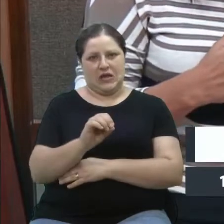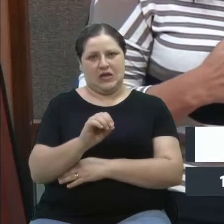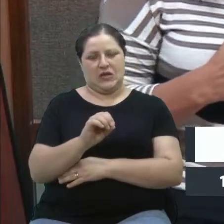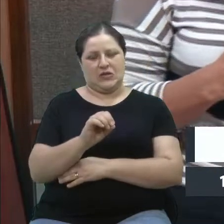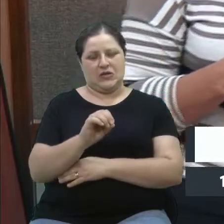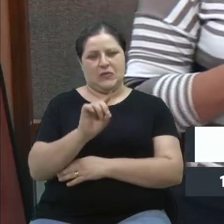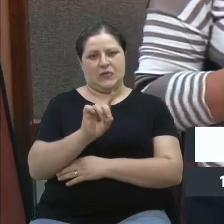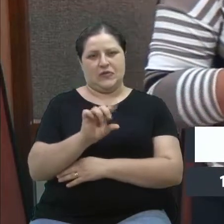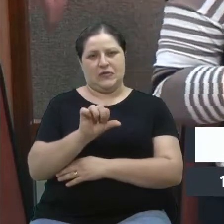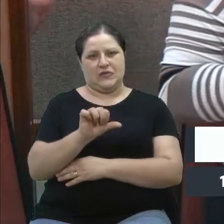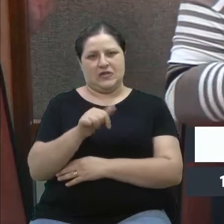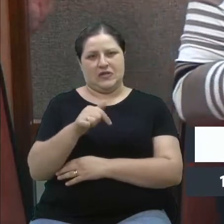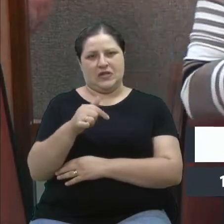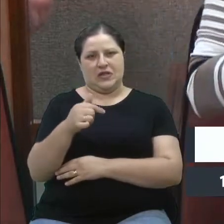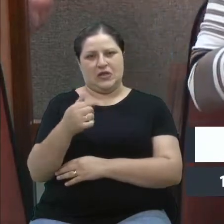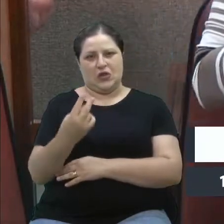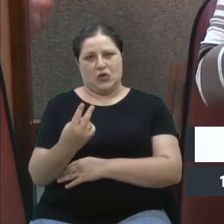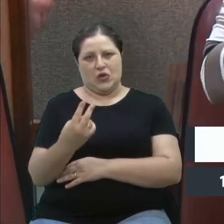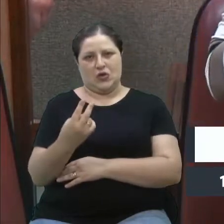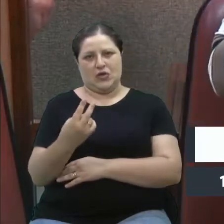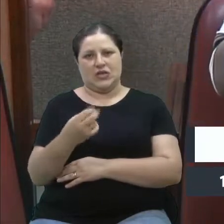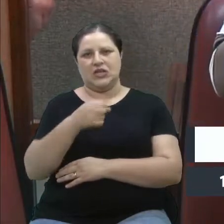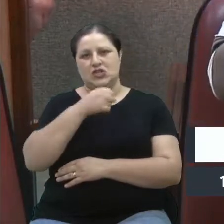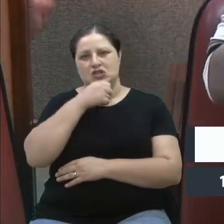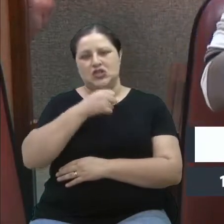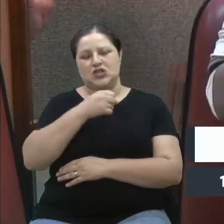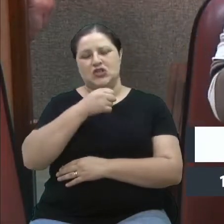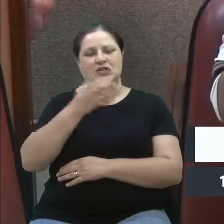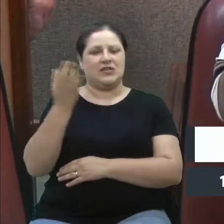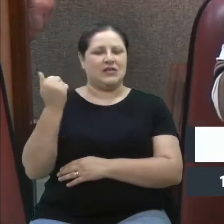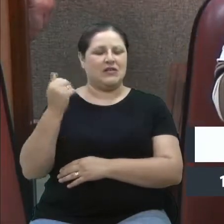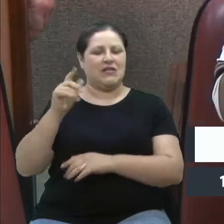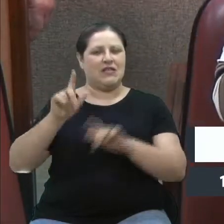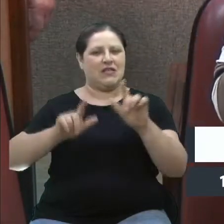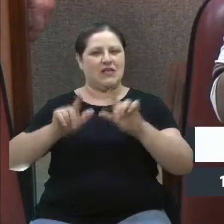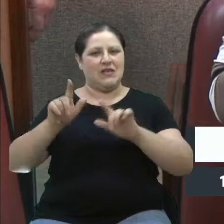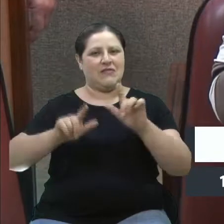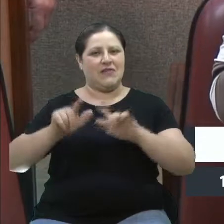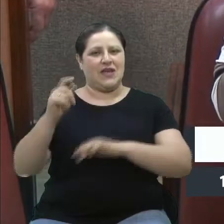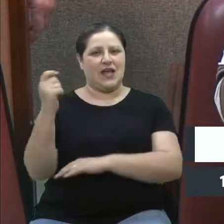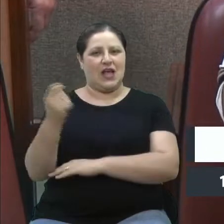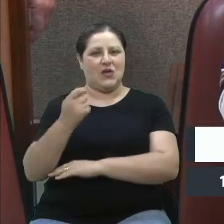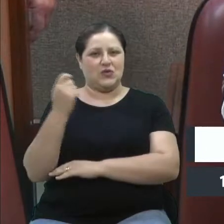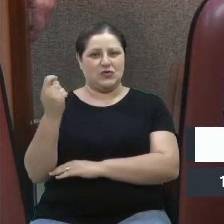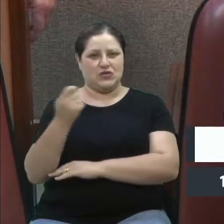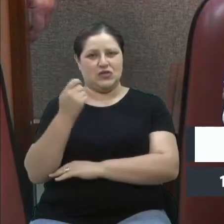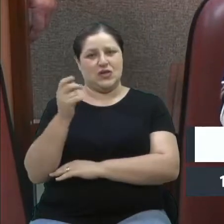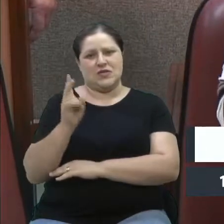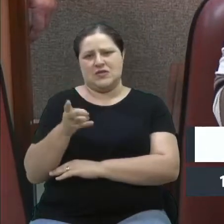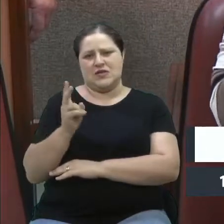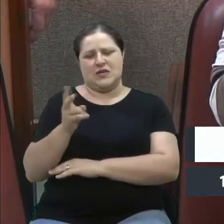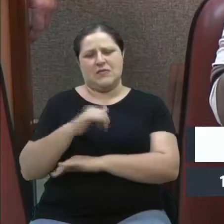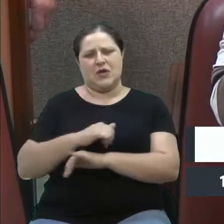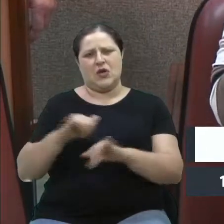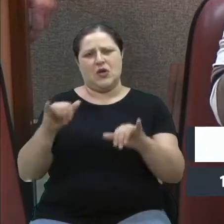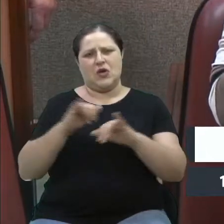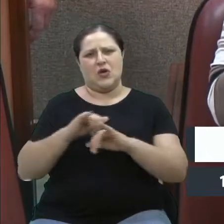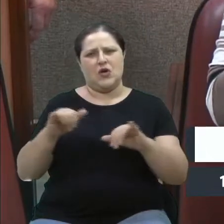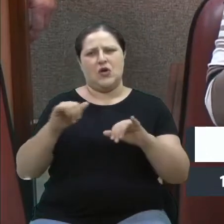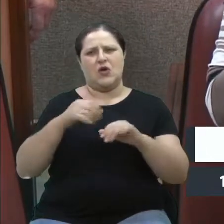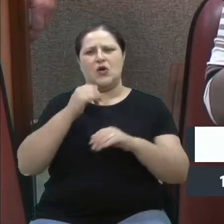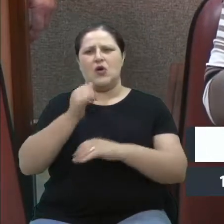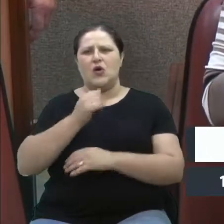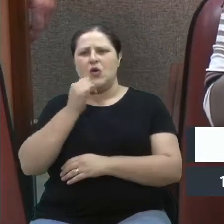Gaúcha ainda, e é um programa que sempre contou a história da nossa comunidade, de uma